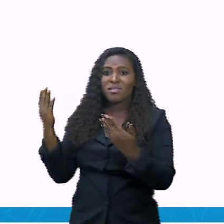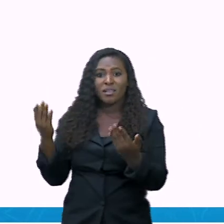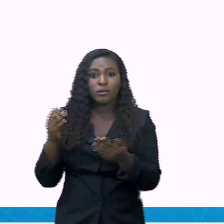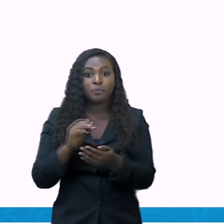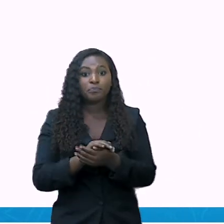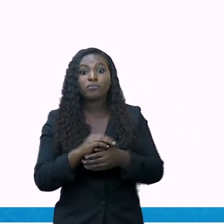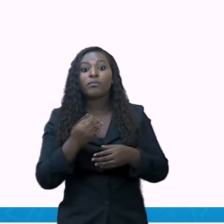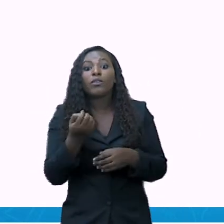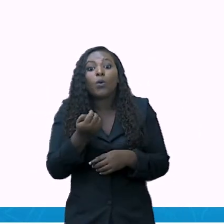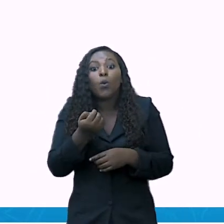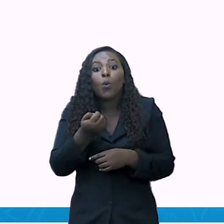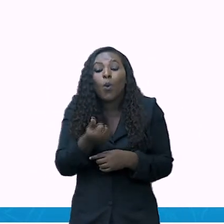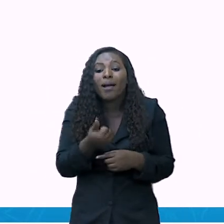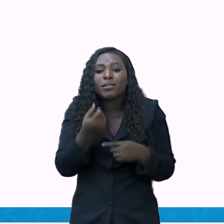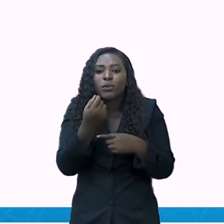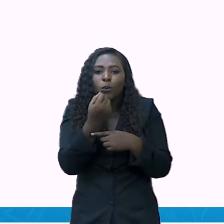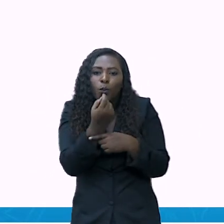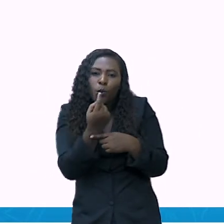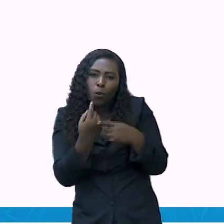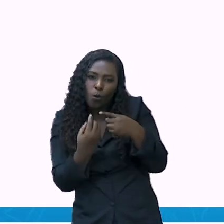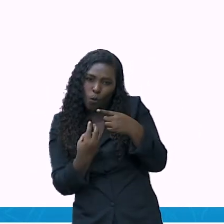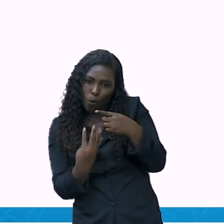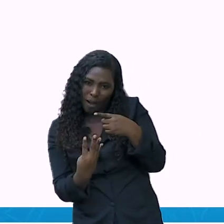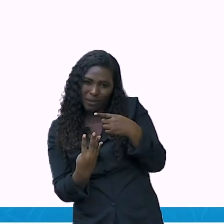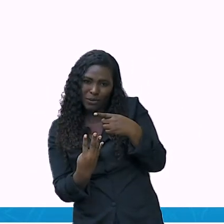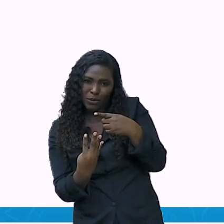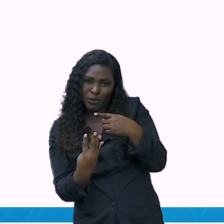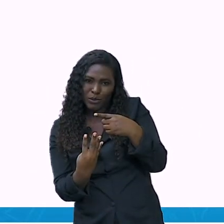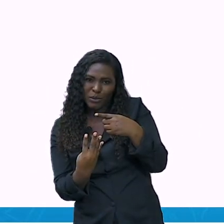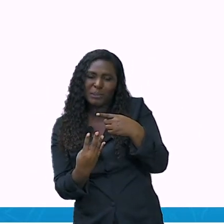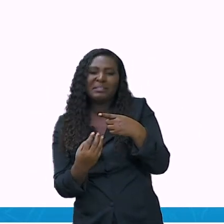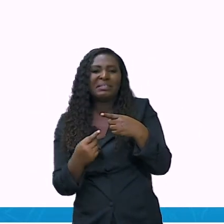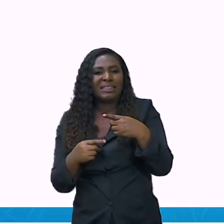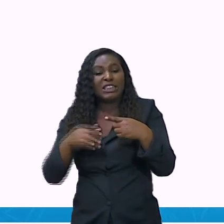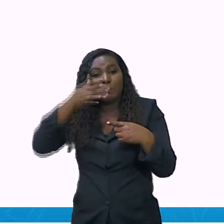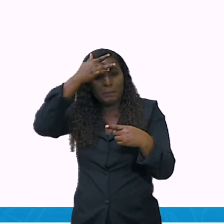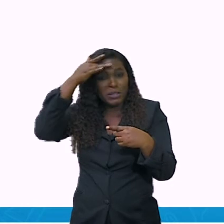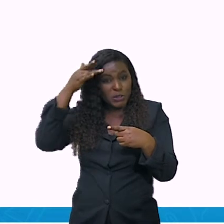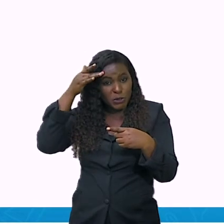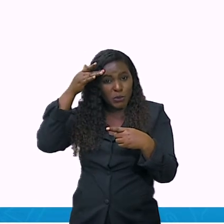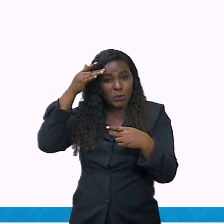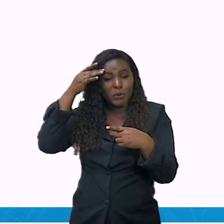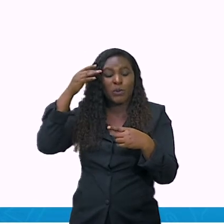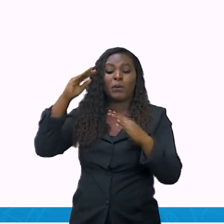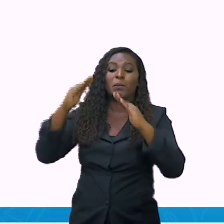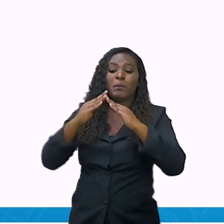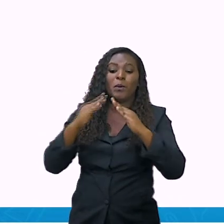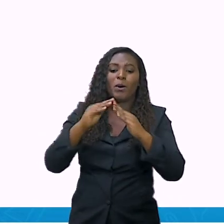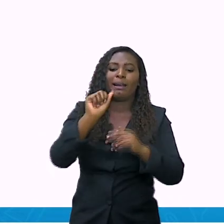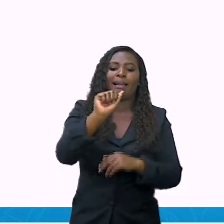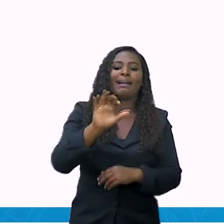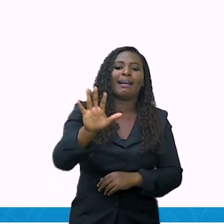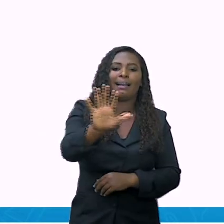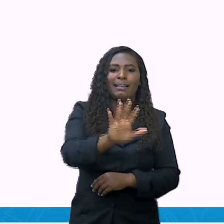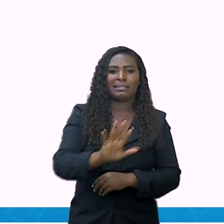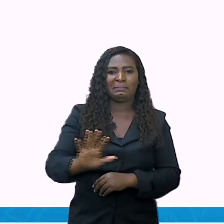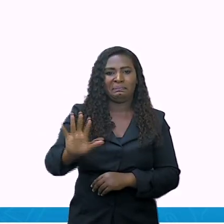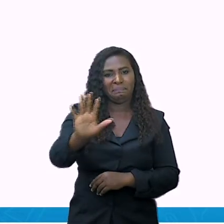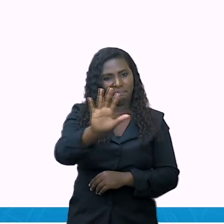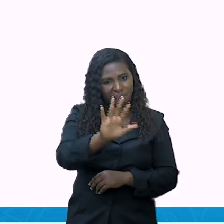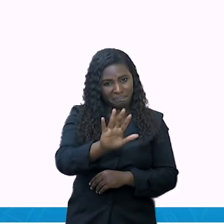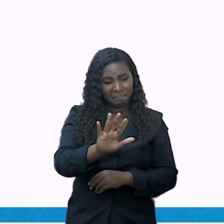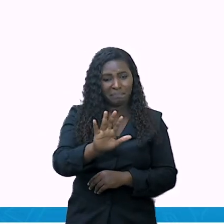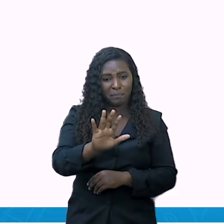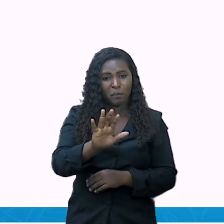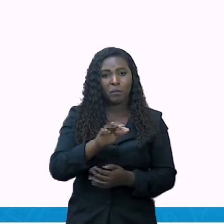90% dos povos do continente. Então, se divide